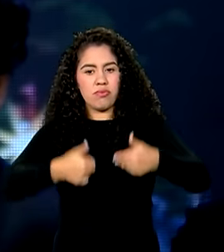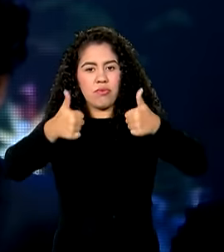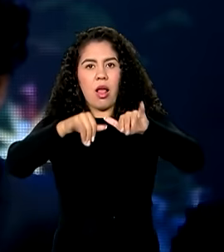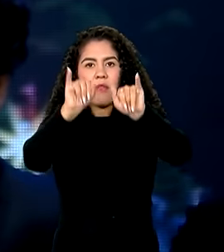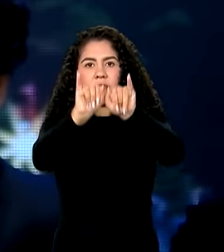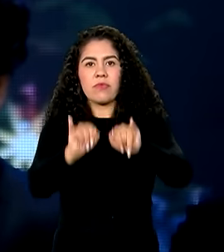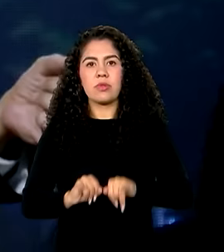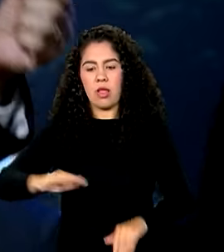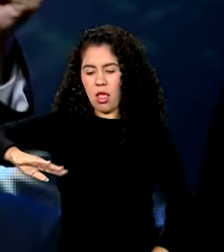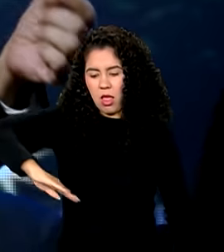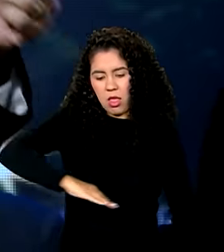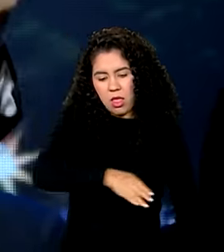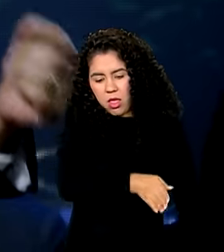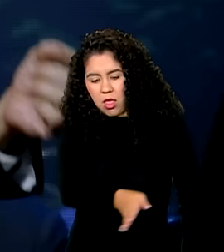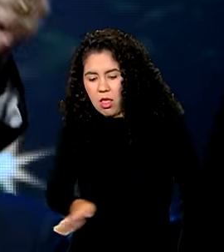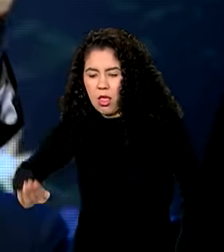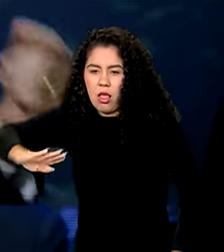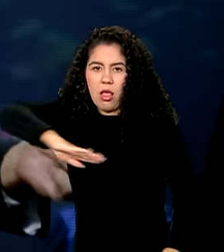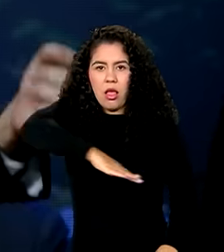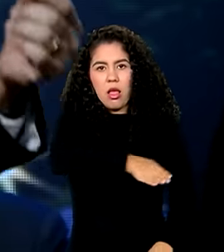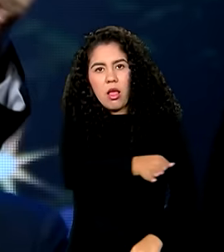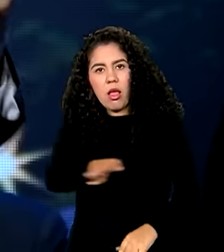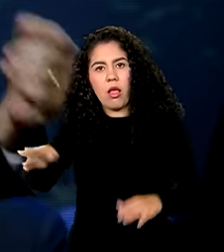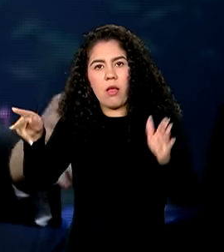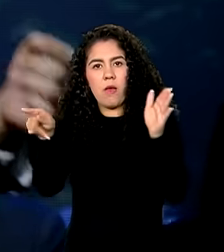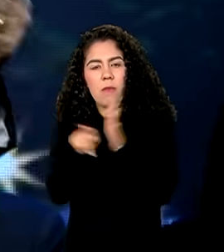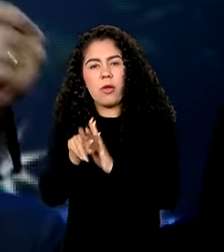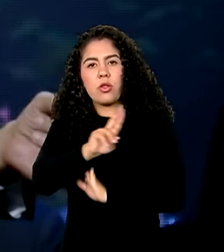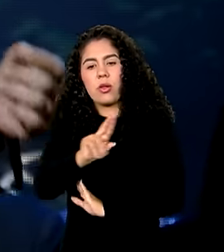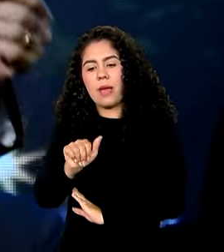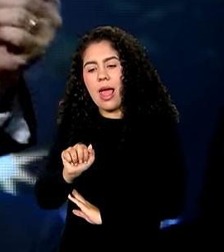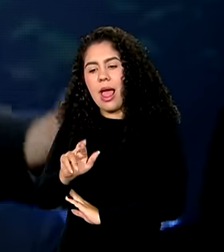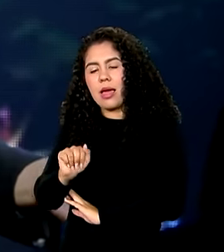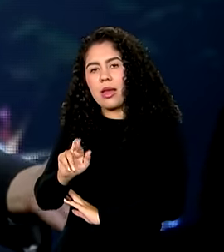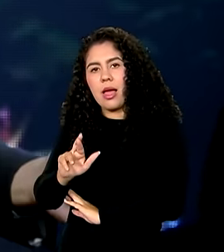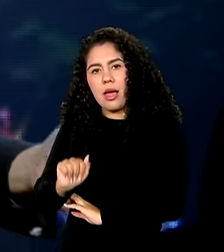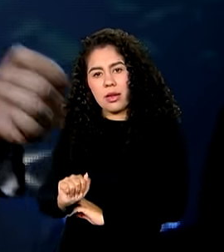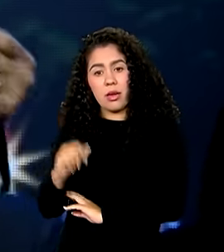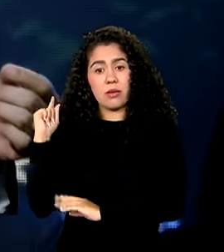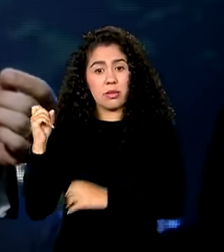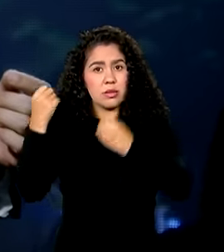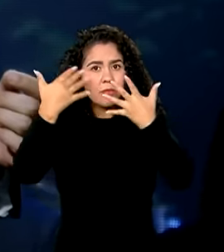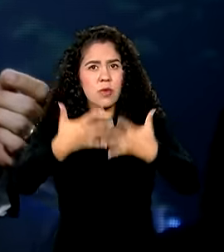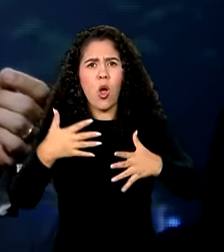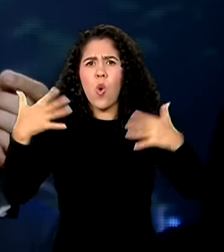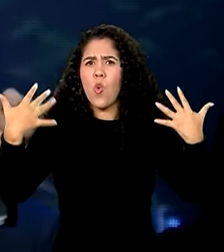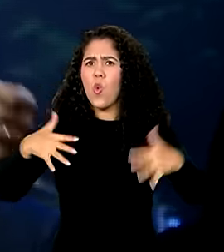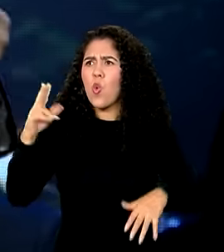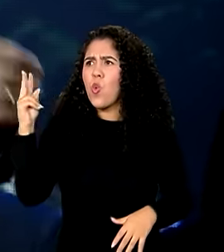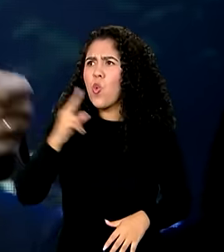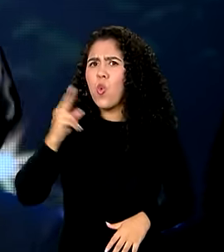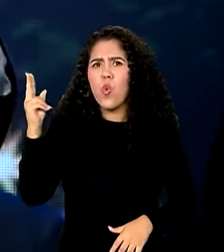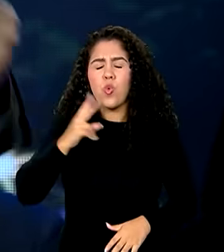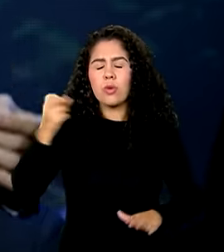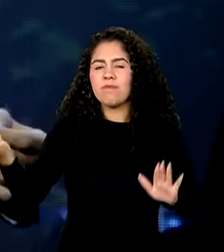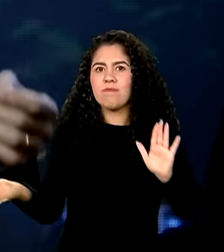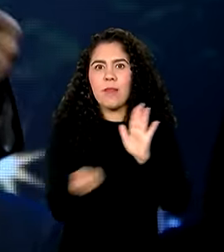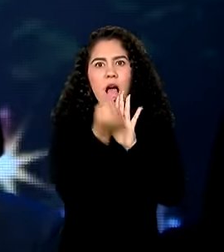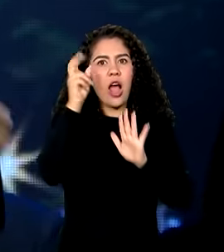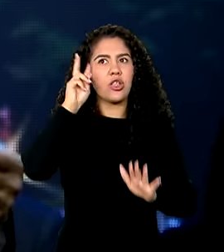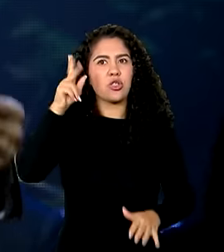que é a Serra das Araras. Esse é o maior investimento rodoviário da história do Brasil, anunciado. É a maior